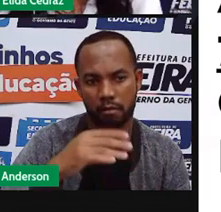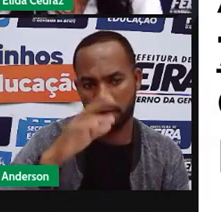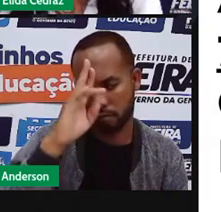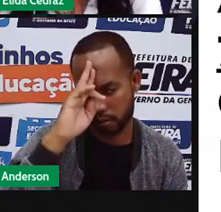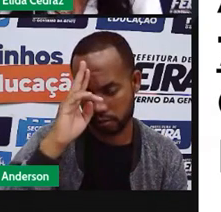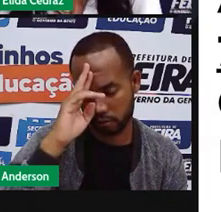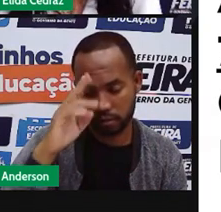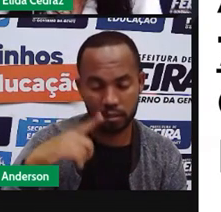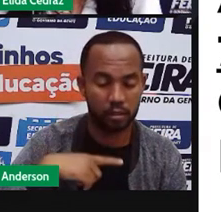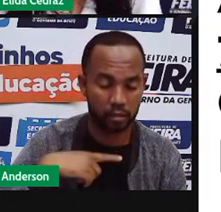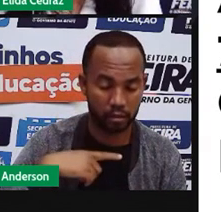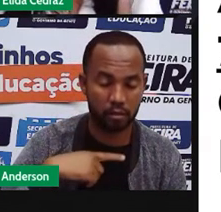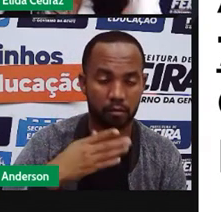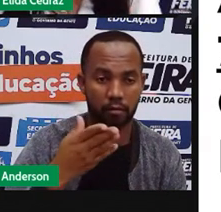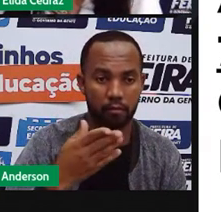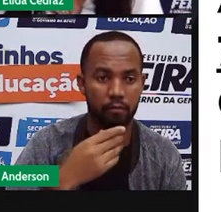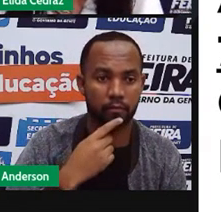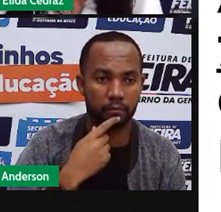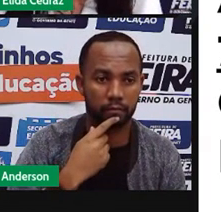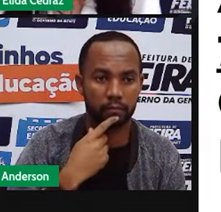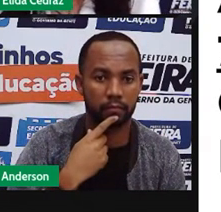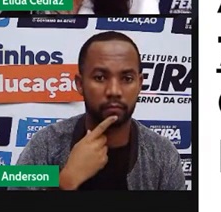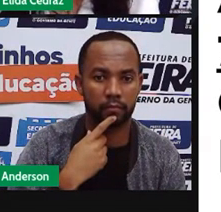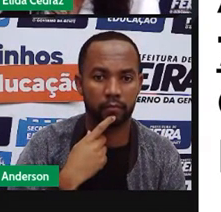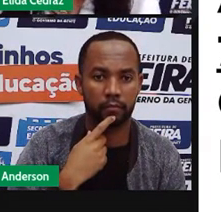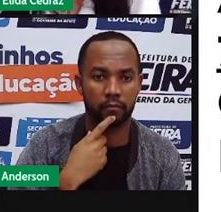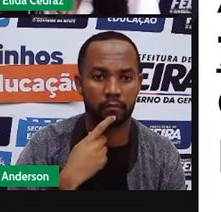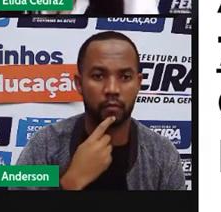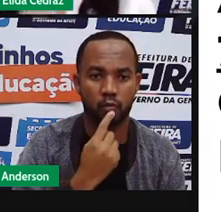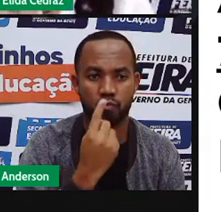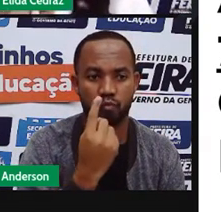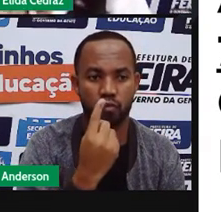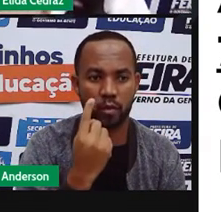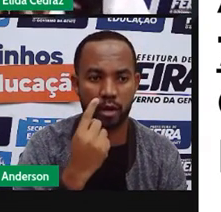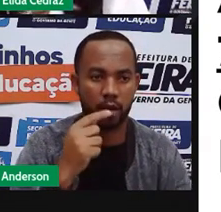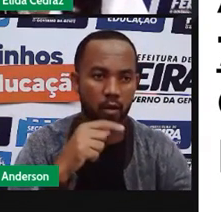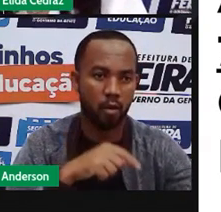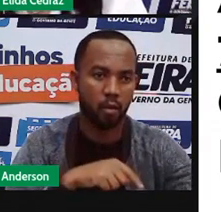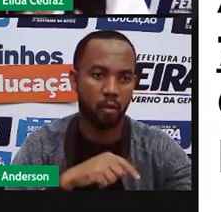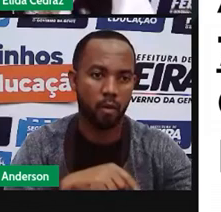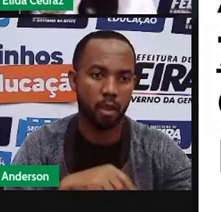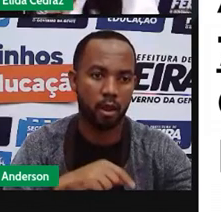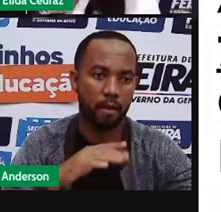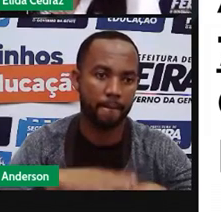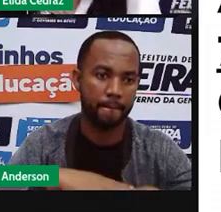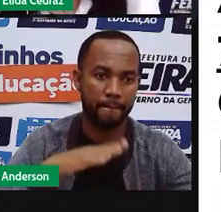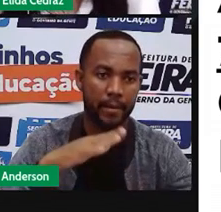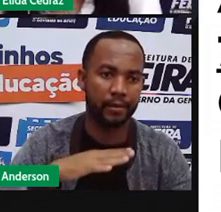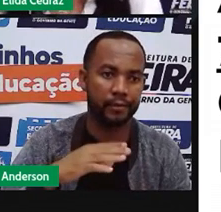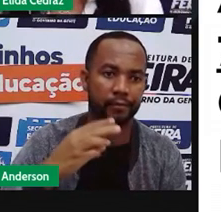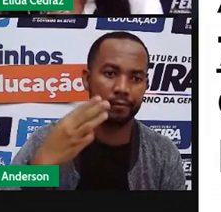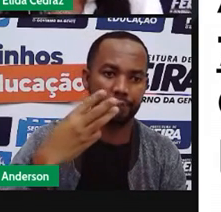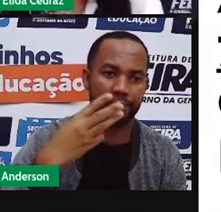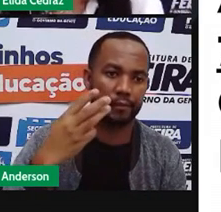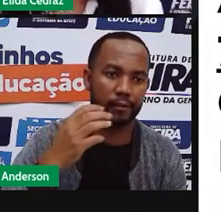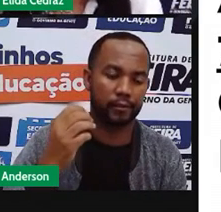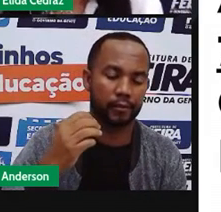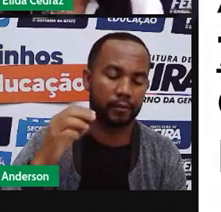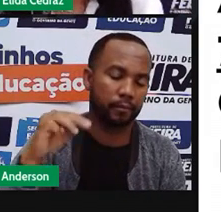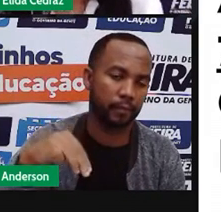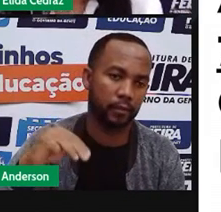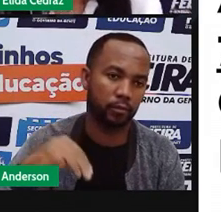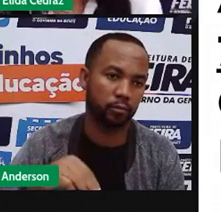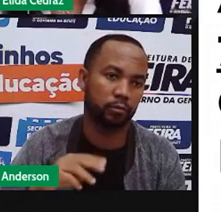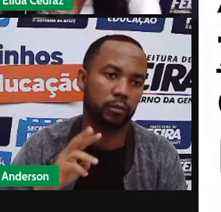trinta minutos uma hora mais trinta minutos é igual a